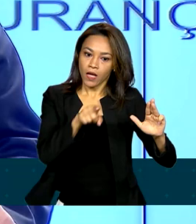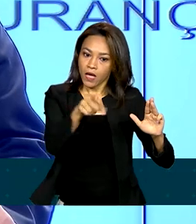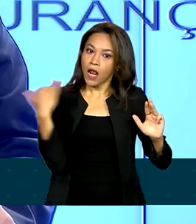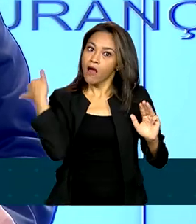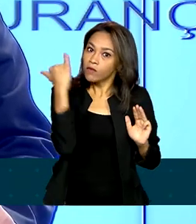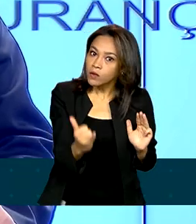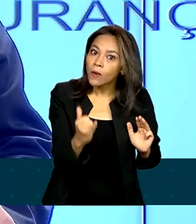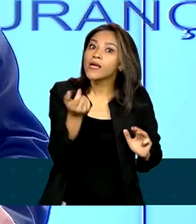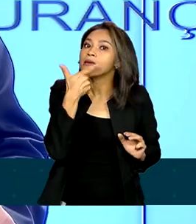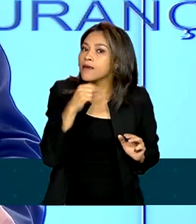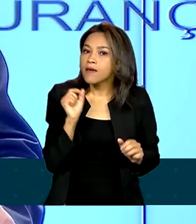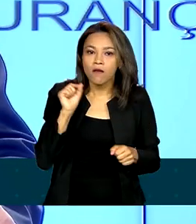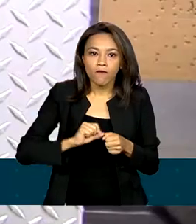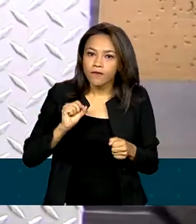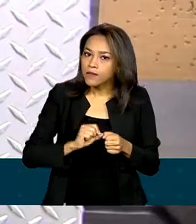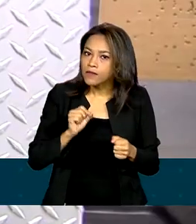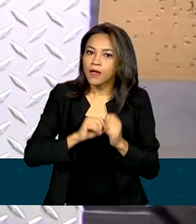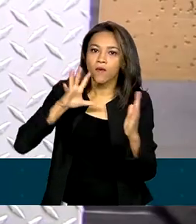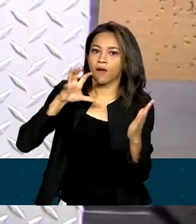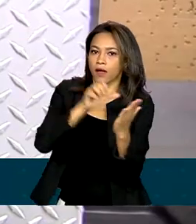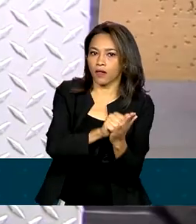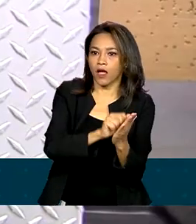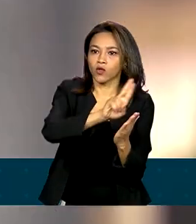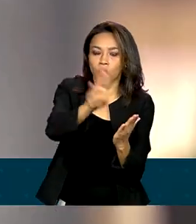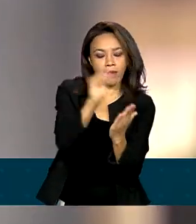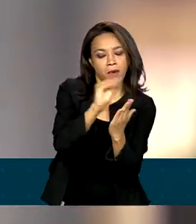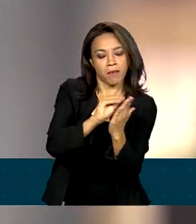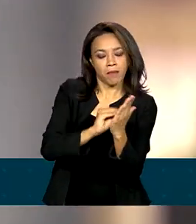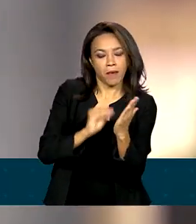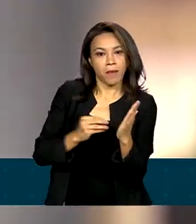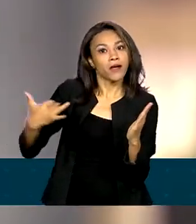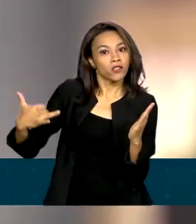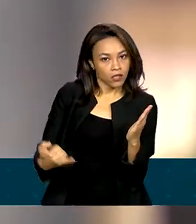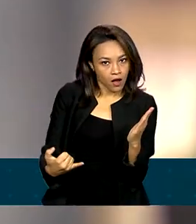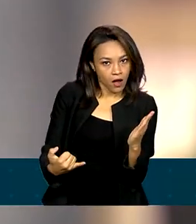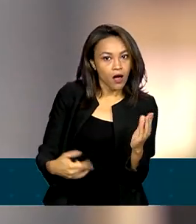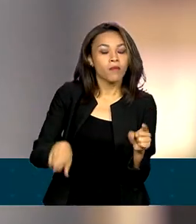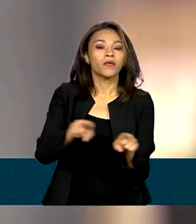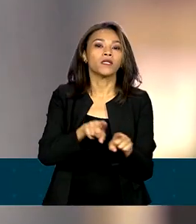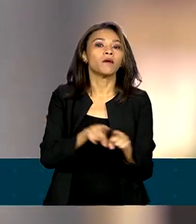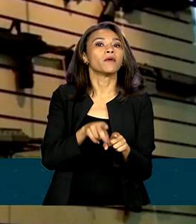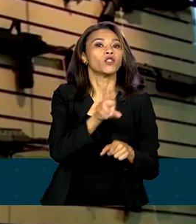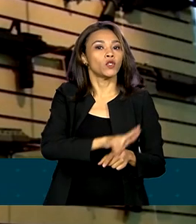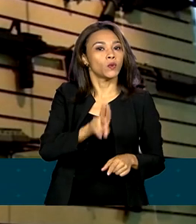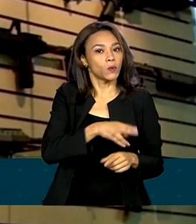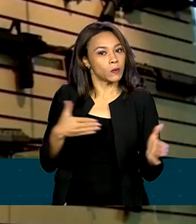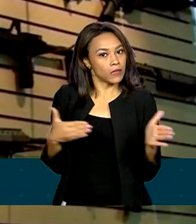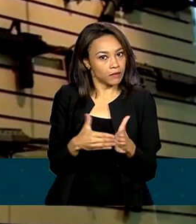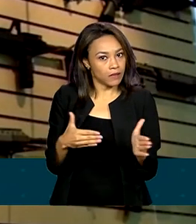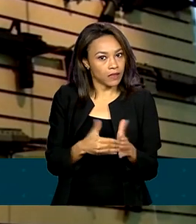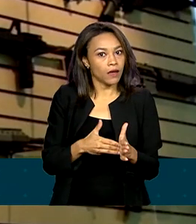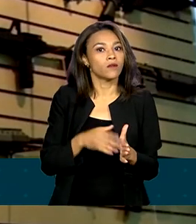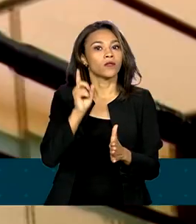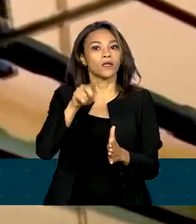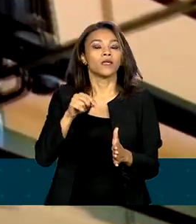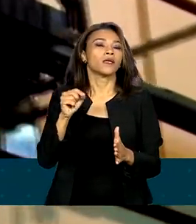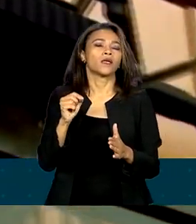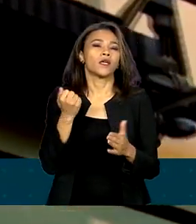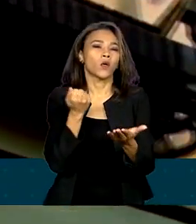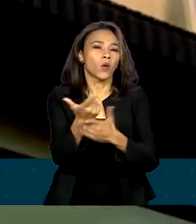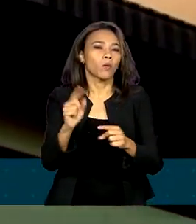não fizer o recadastramento de armas de uso permitido e de uso restrito, adquiridas depois de